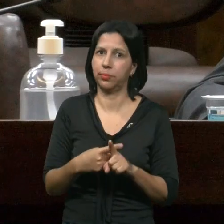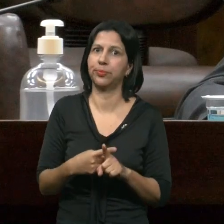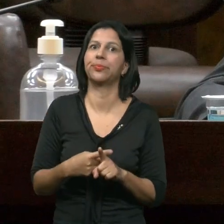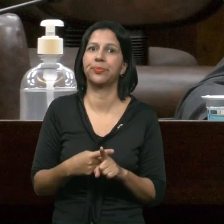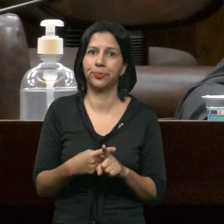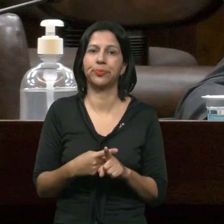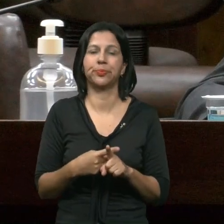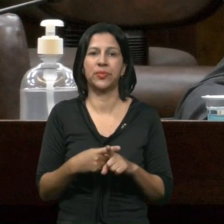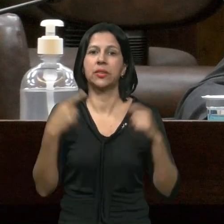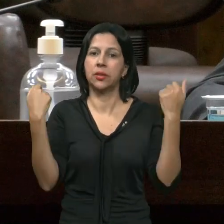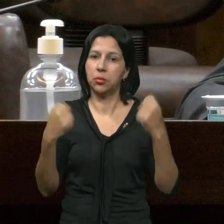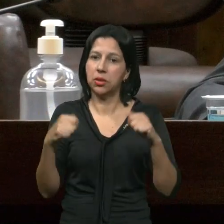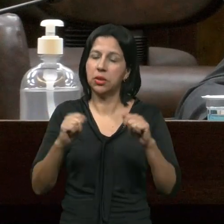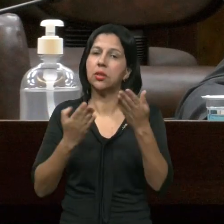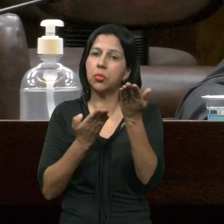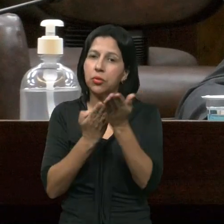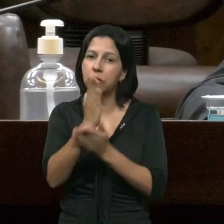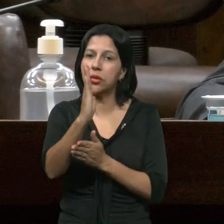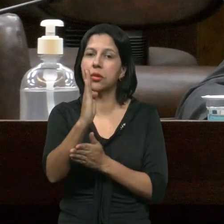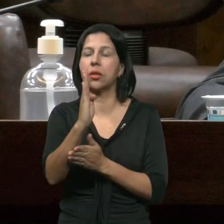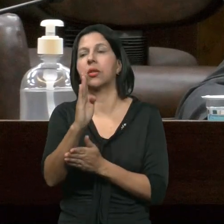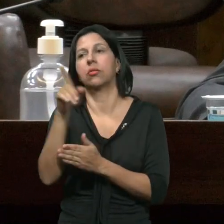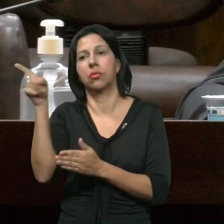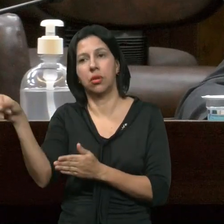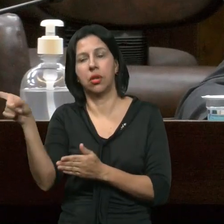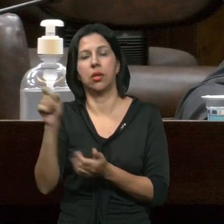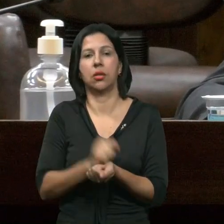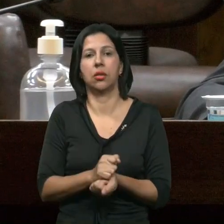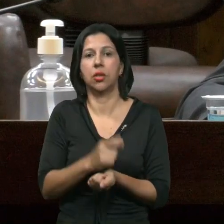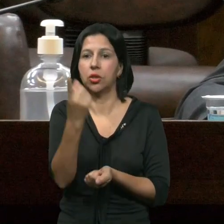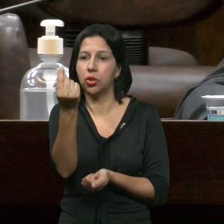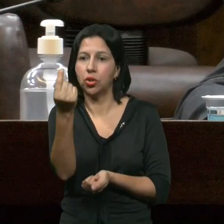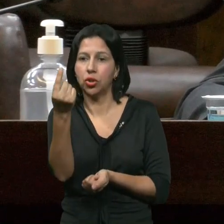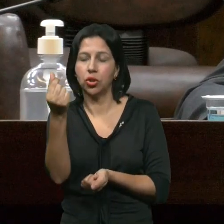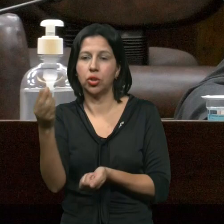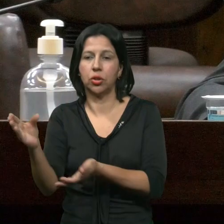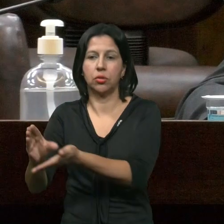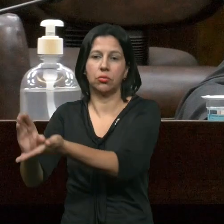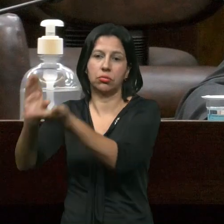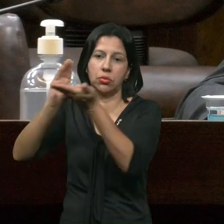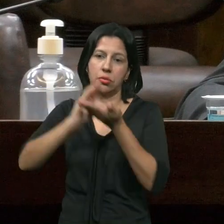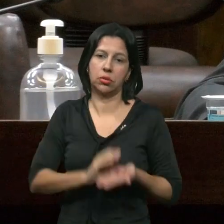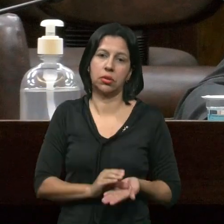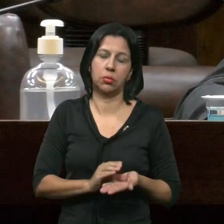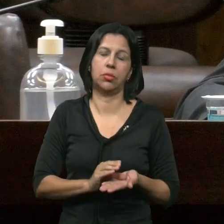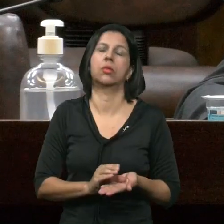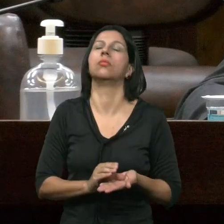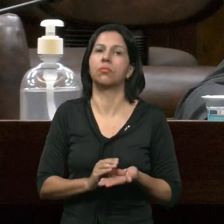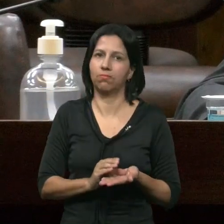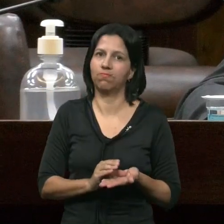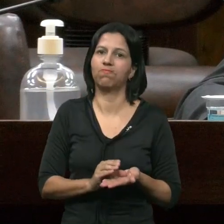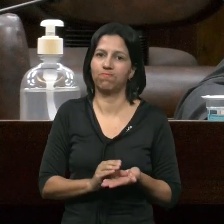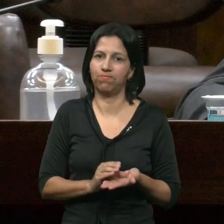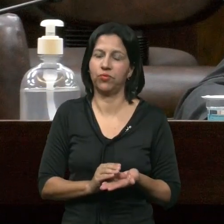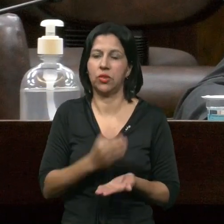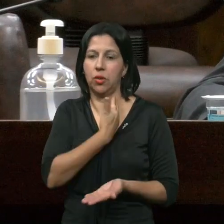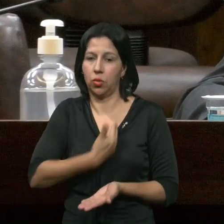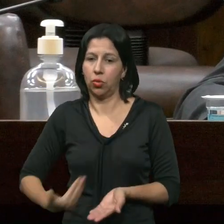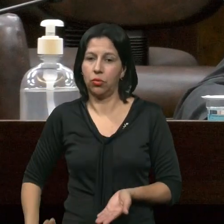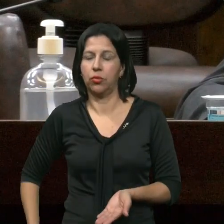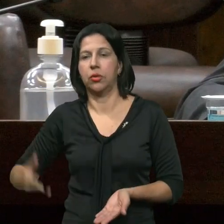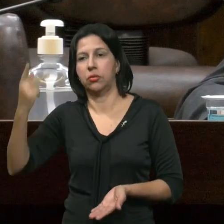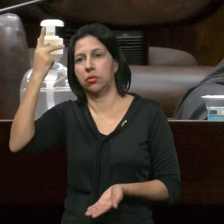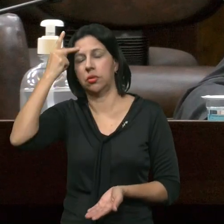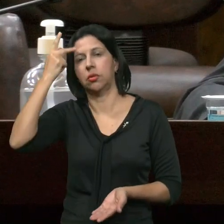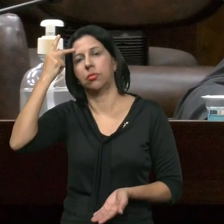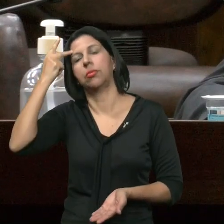Dependia Dessa Aprovação Para Eles Receberem O Recurso Então Nossa Expectativa É Com Esse Repasse Do Governo Do Estado